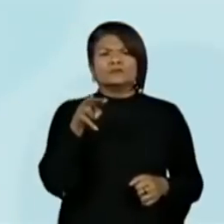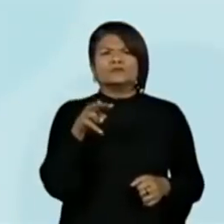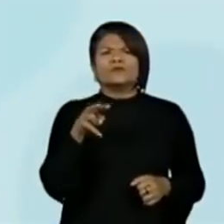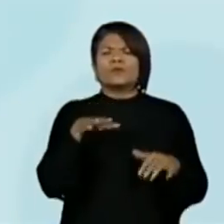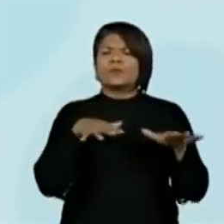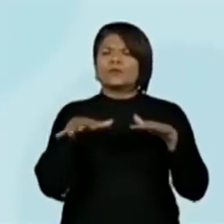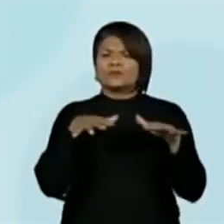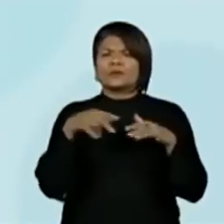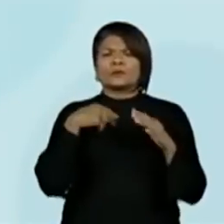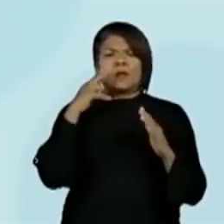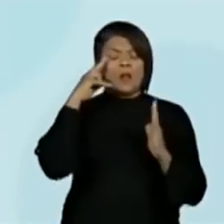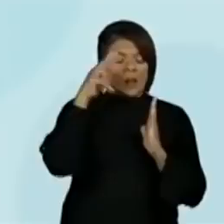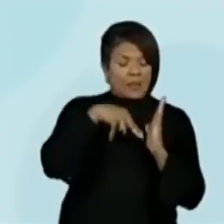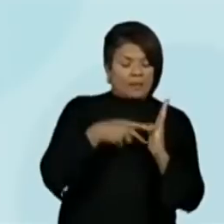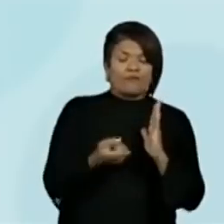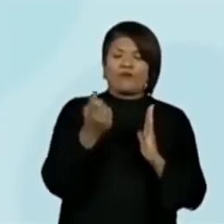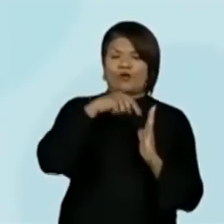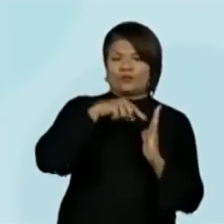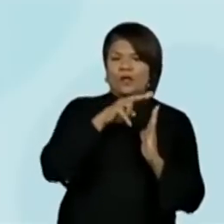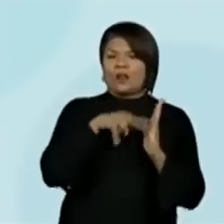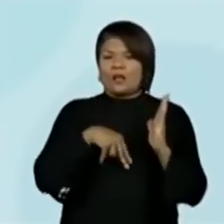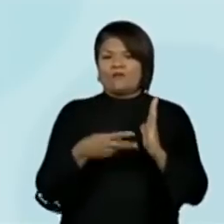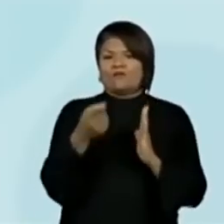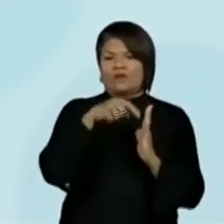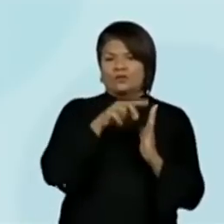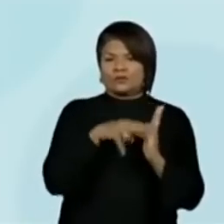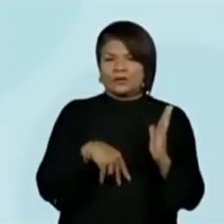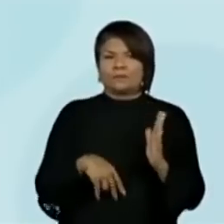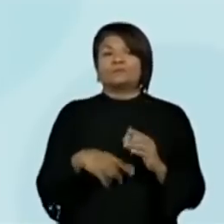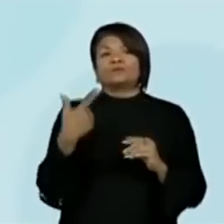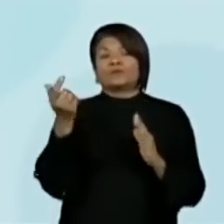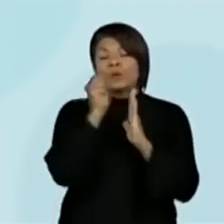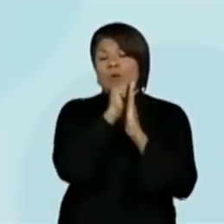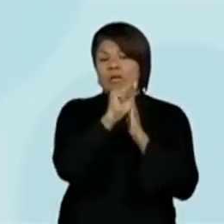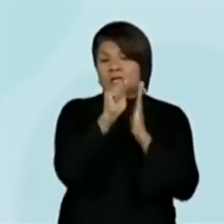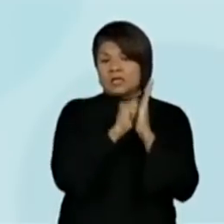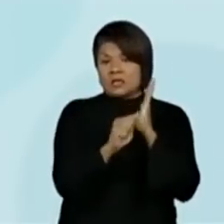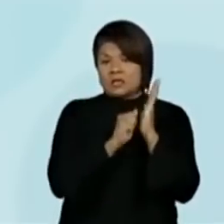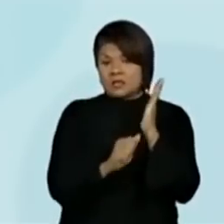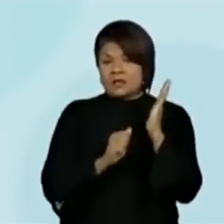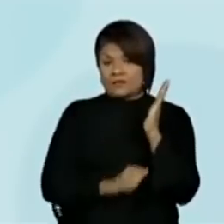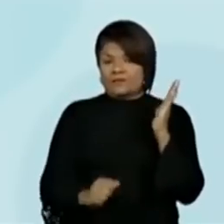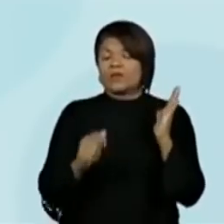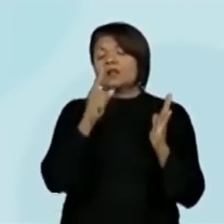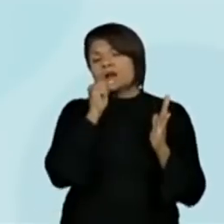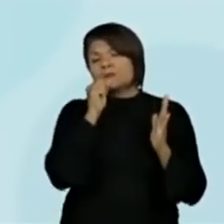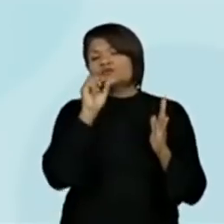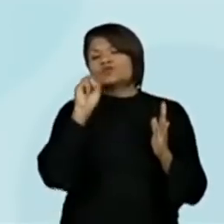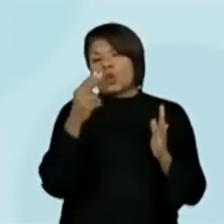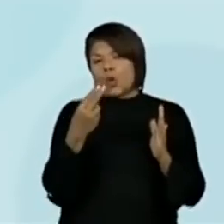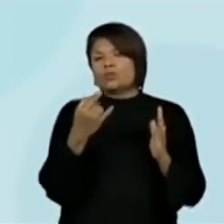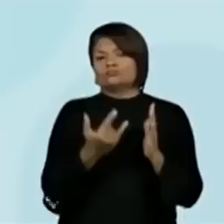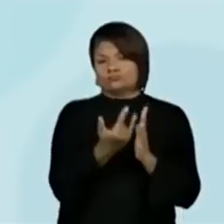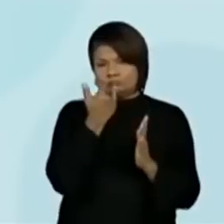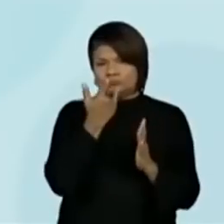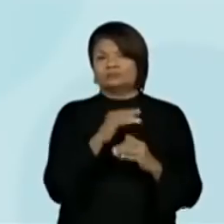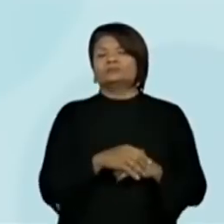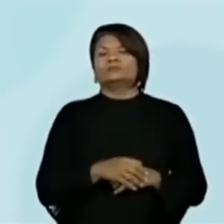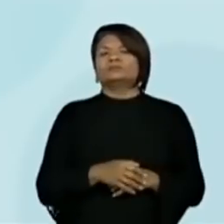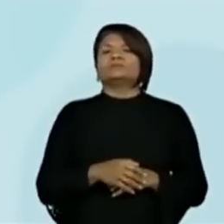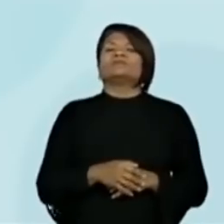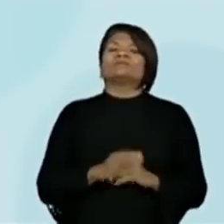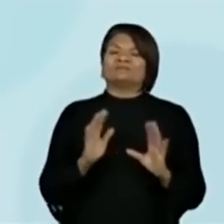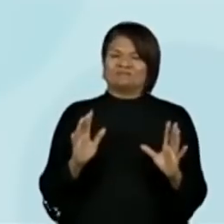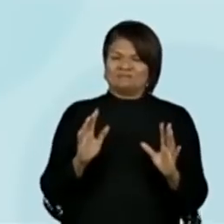fizemos? Lemos, relemos. Lemos, relemos. Grife. Sublinhe as partes principais. Com lápis ou marca-texto. A farra dos alunos é o